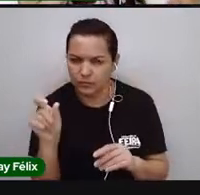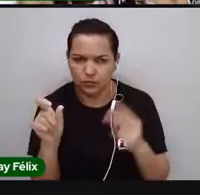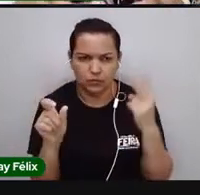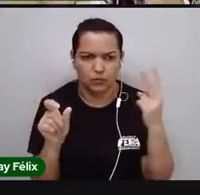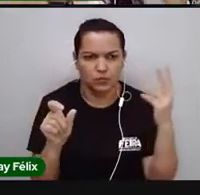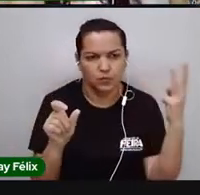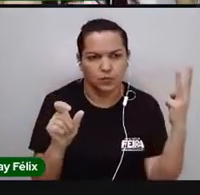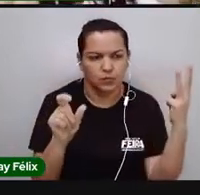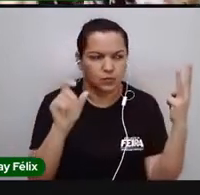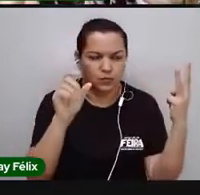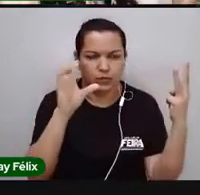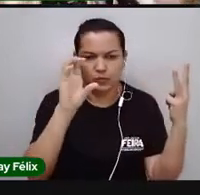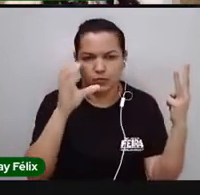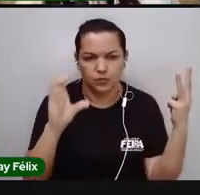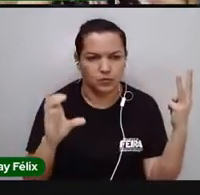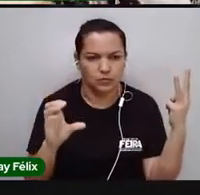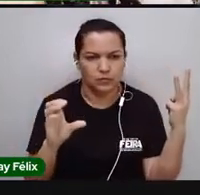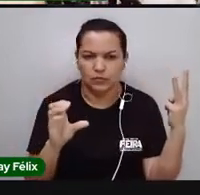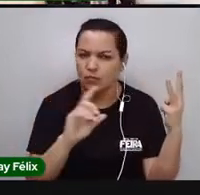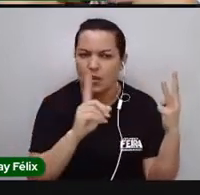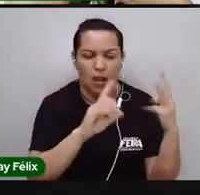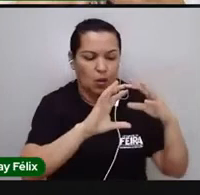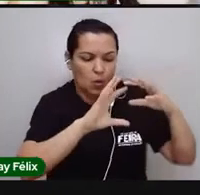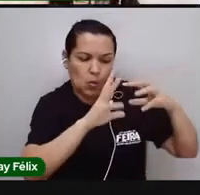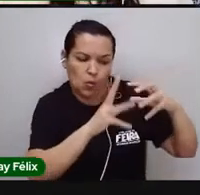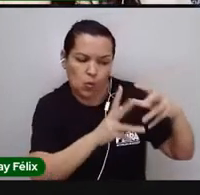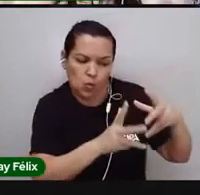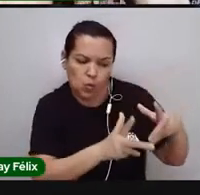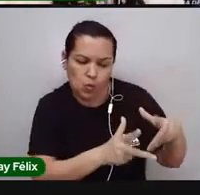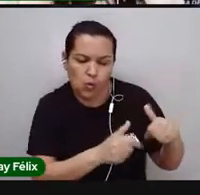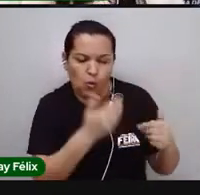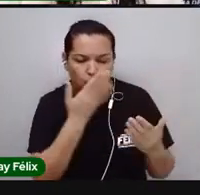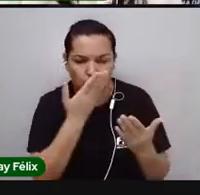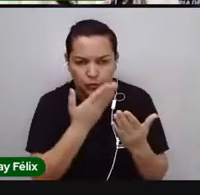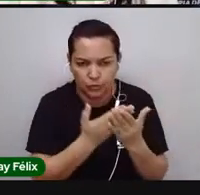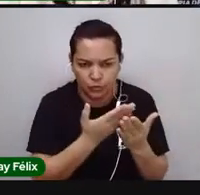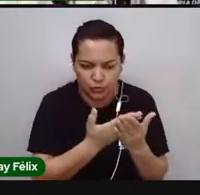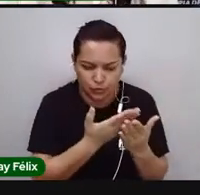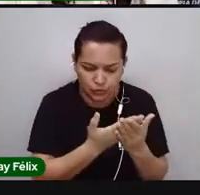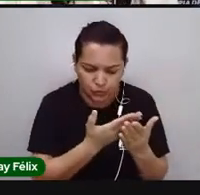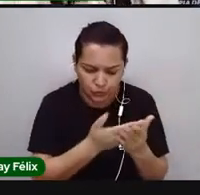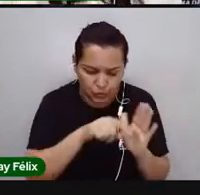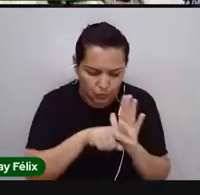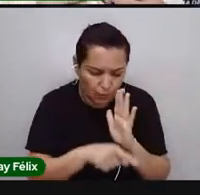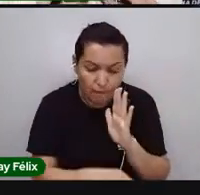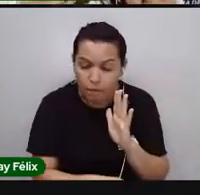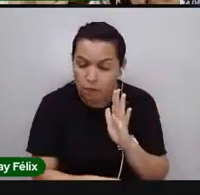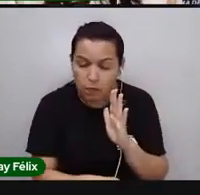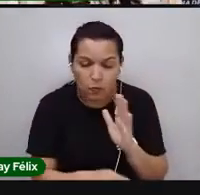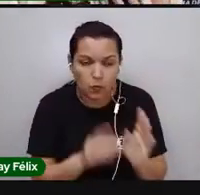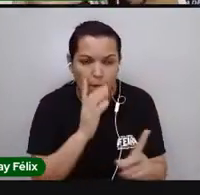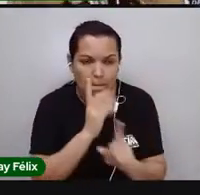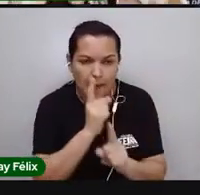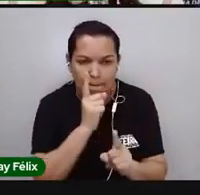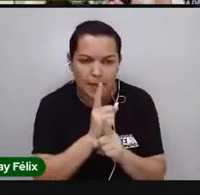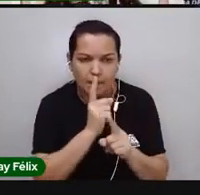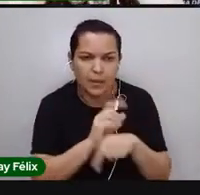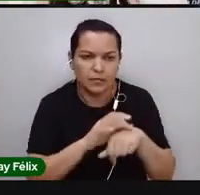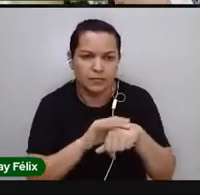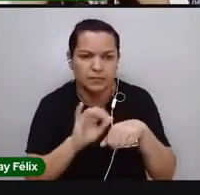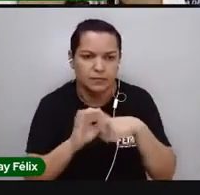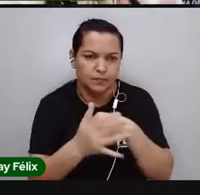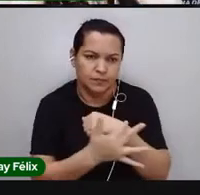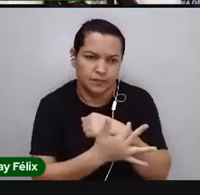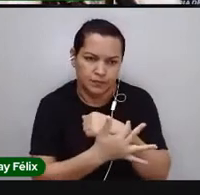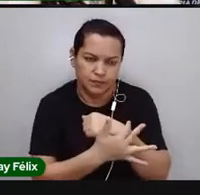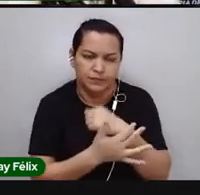três, é um mundo estudando e se debruçando para saber sobre coronavírus. Então, isso impacta